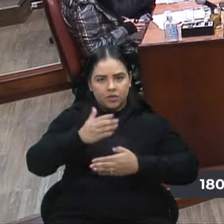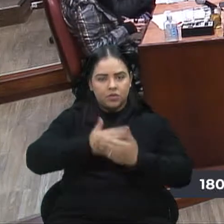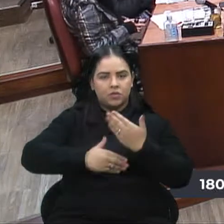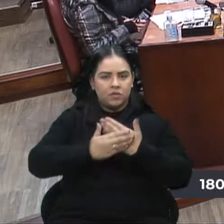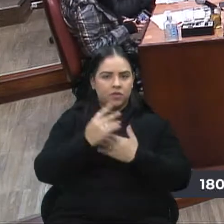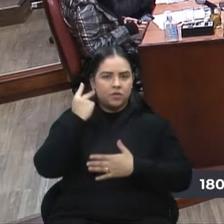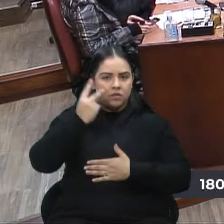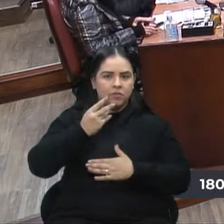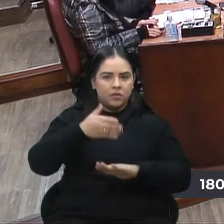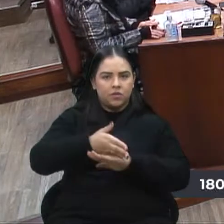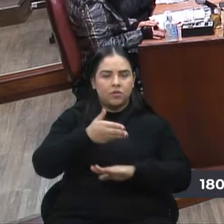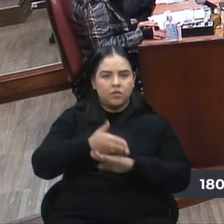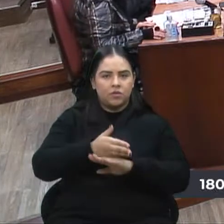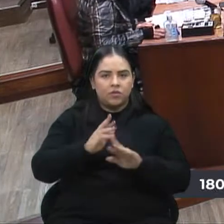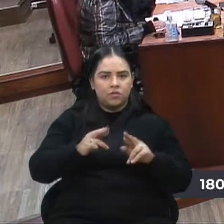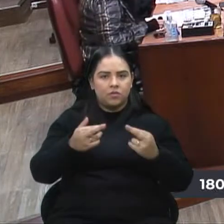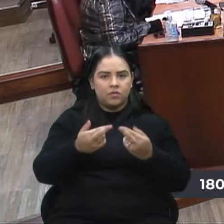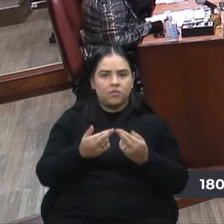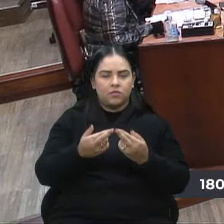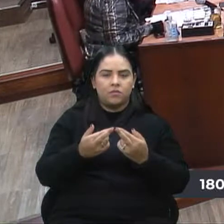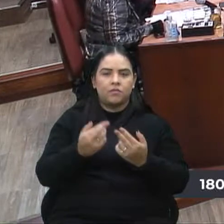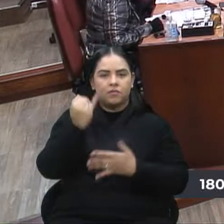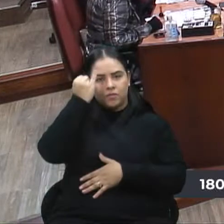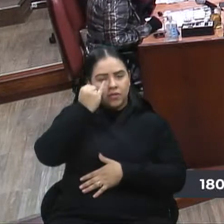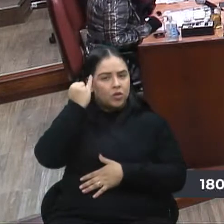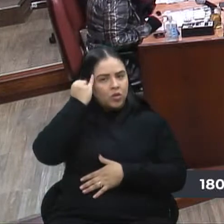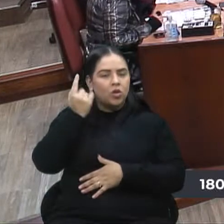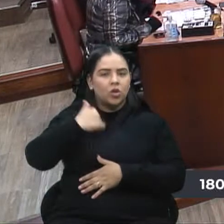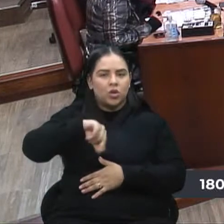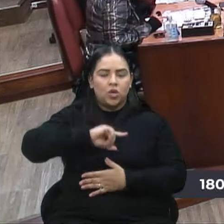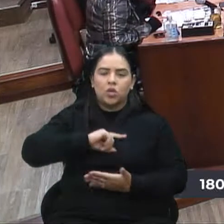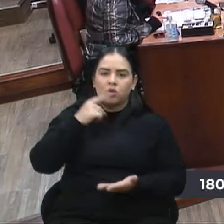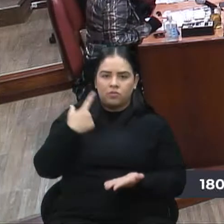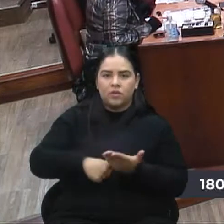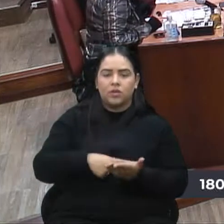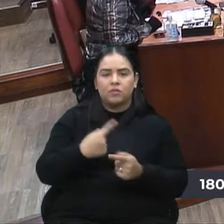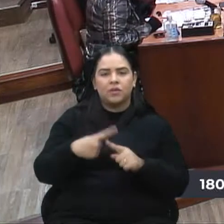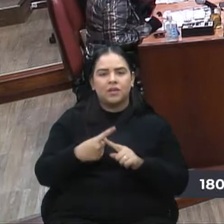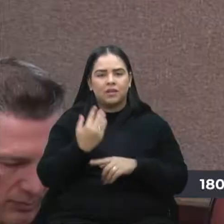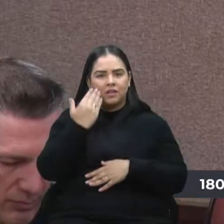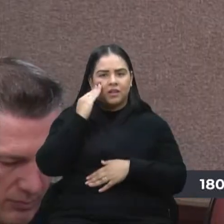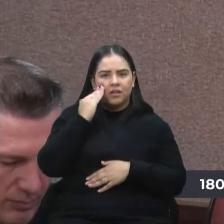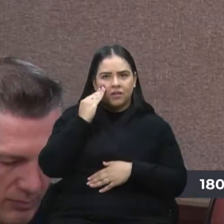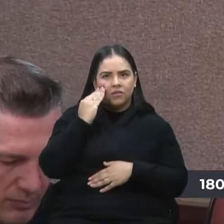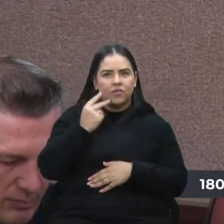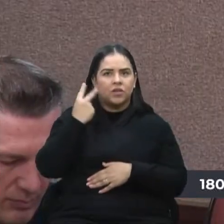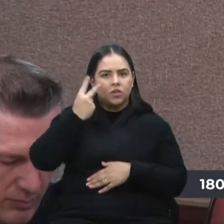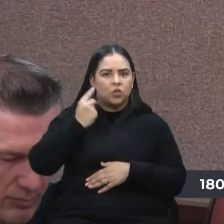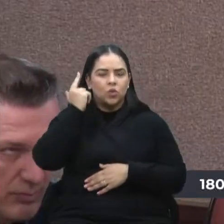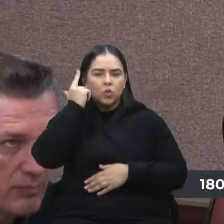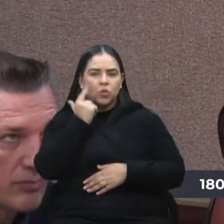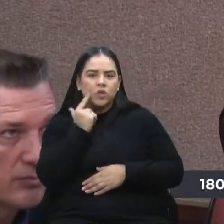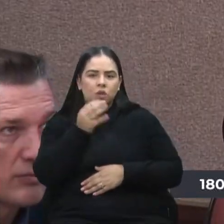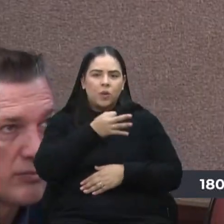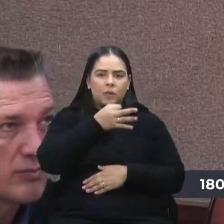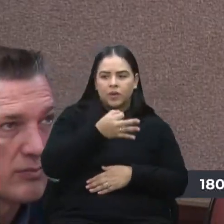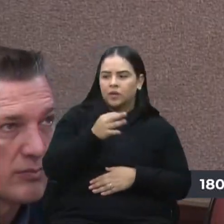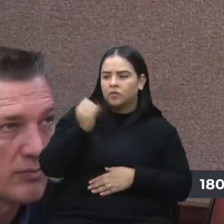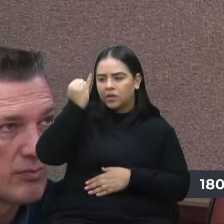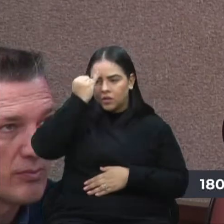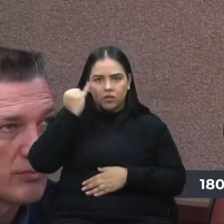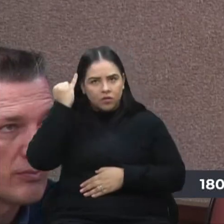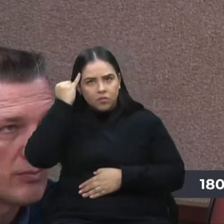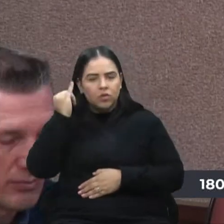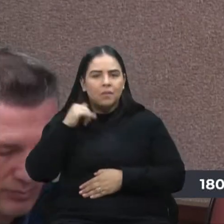reunião, vereador Zé D'Ambrosio, a gente entrou em consenso quando nós entendemos que o vereador Lucas levou sugestão, o vereador D'Ambrosio levou, outros